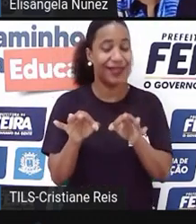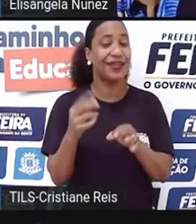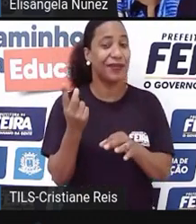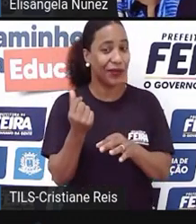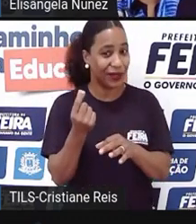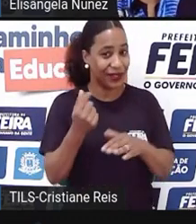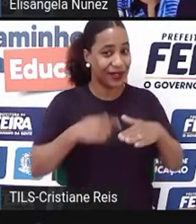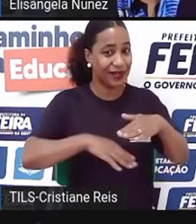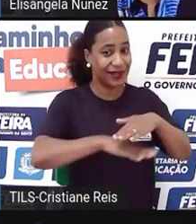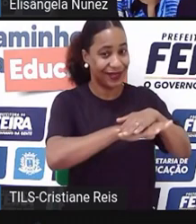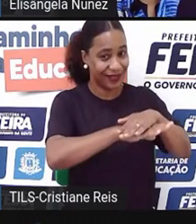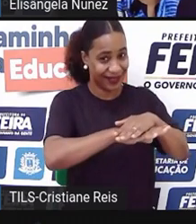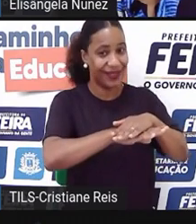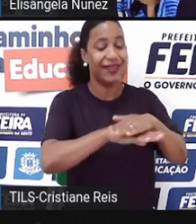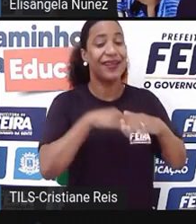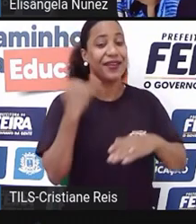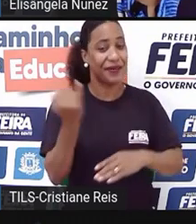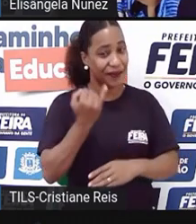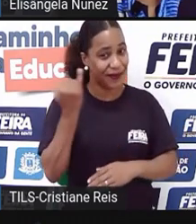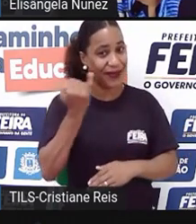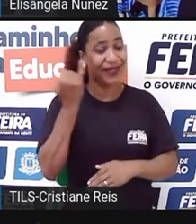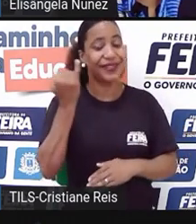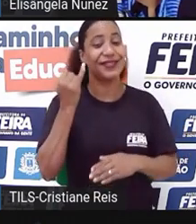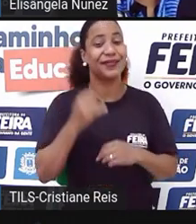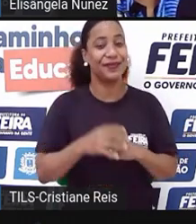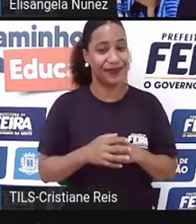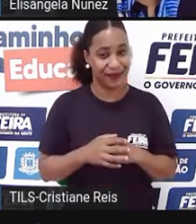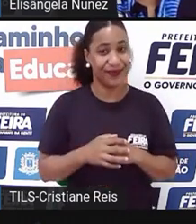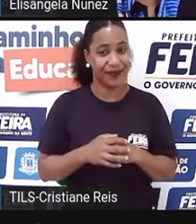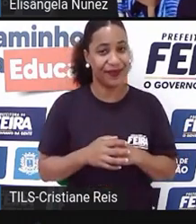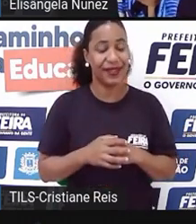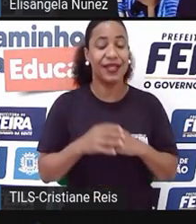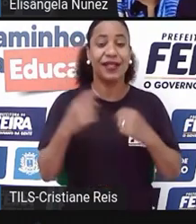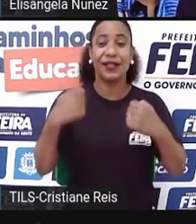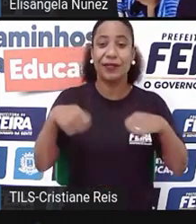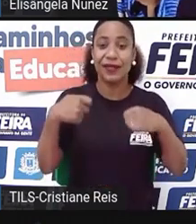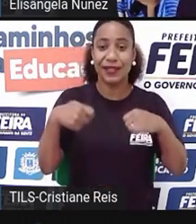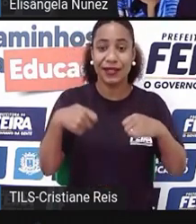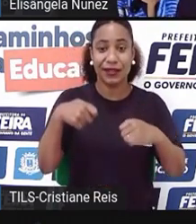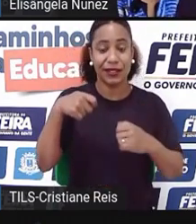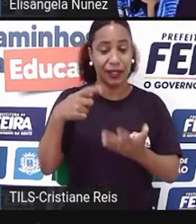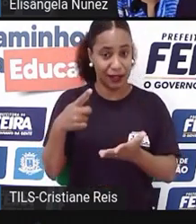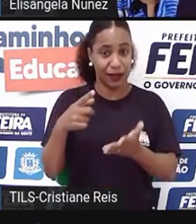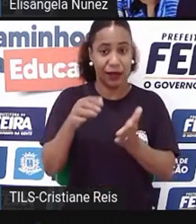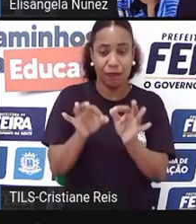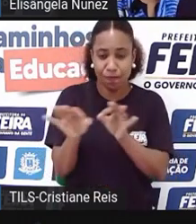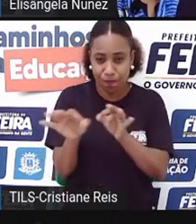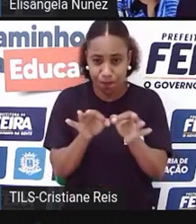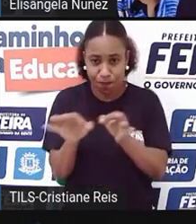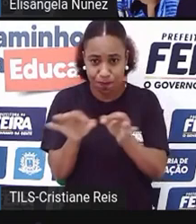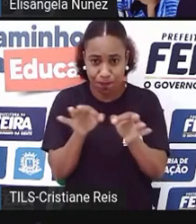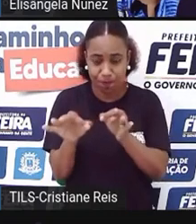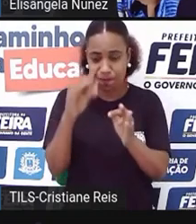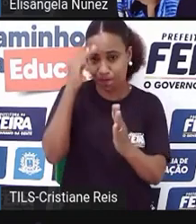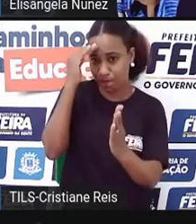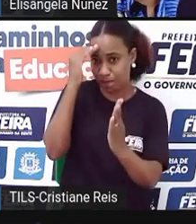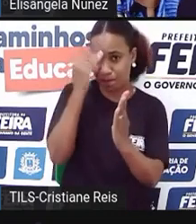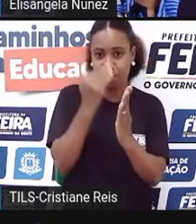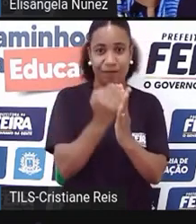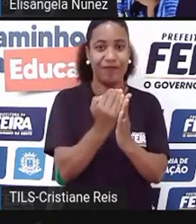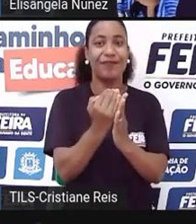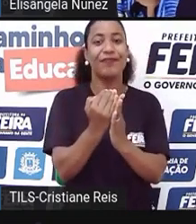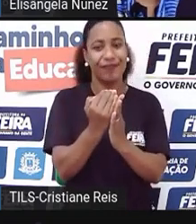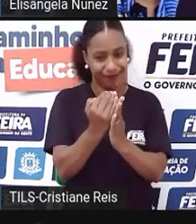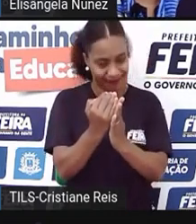E isso precisa ser muito bem definido e determinado e seguir. É uma mudança que nós precisamos ter em nosso